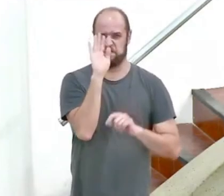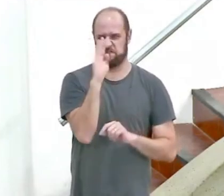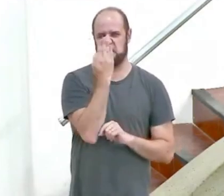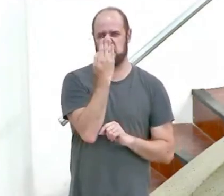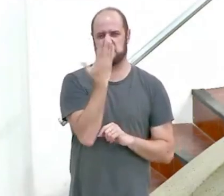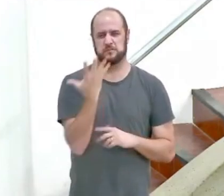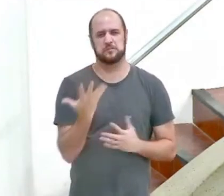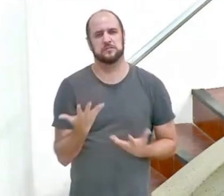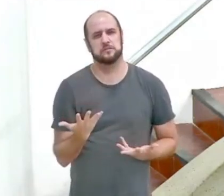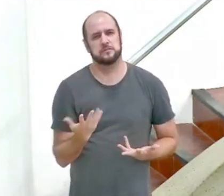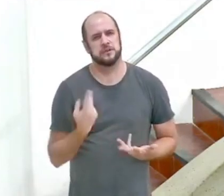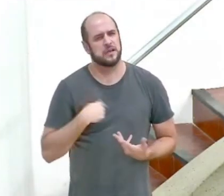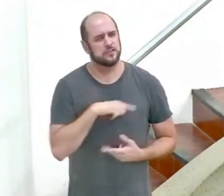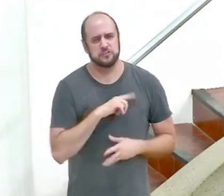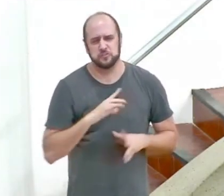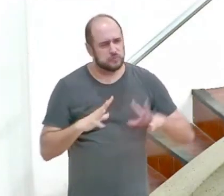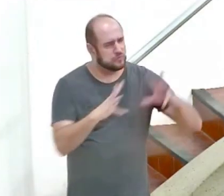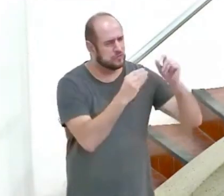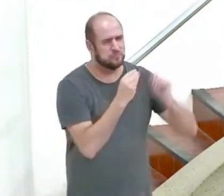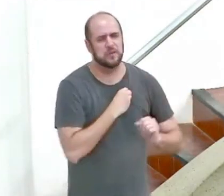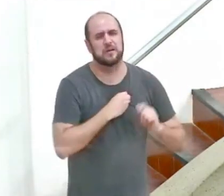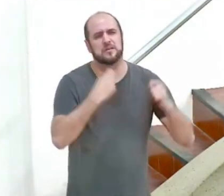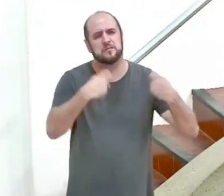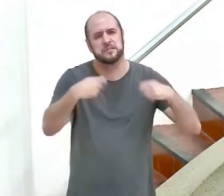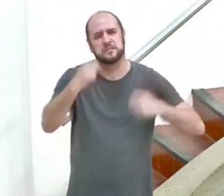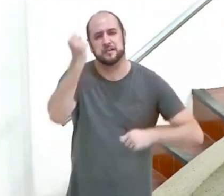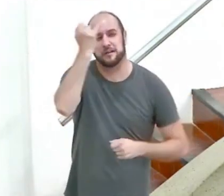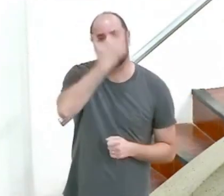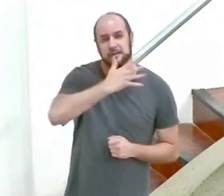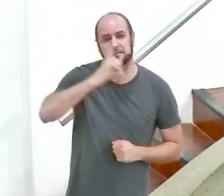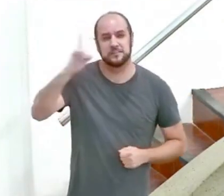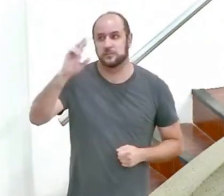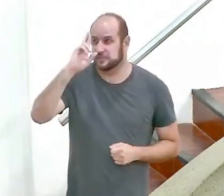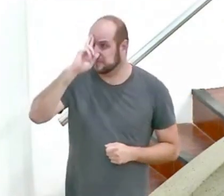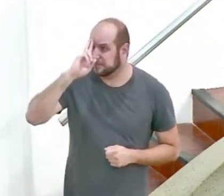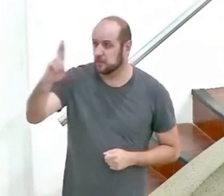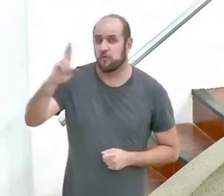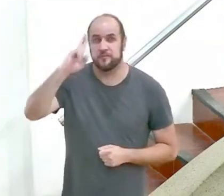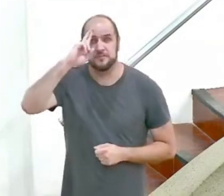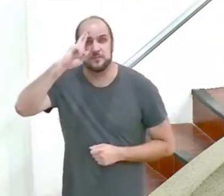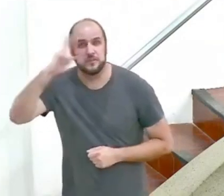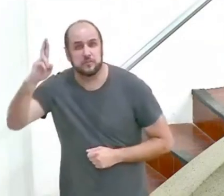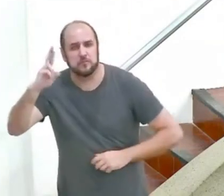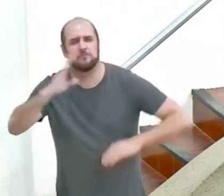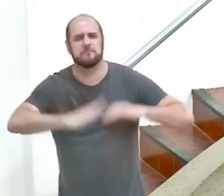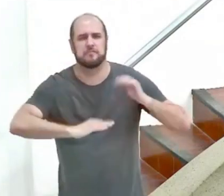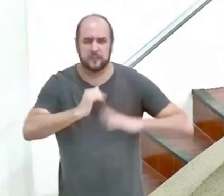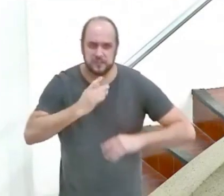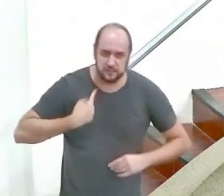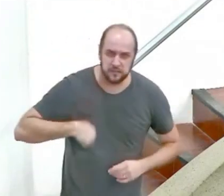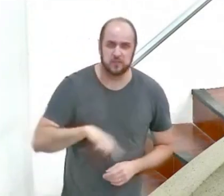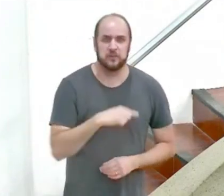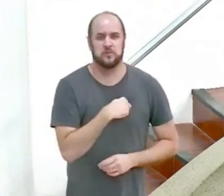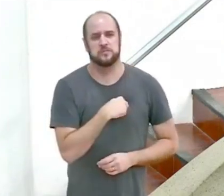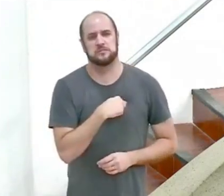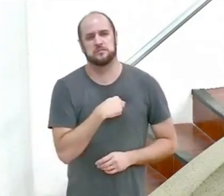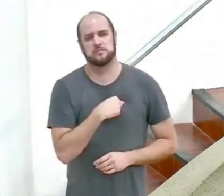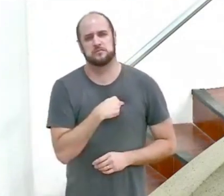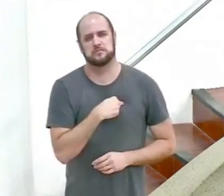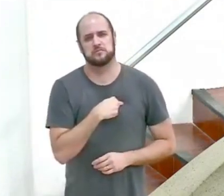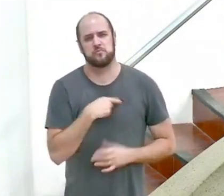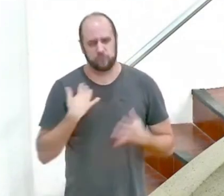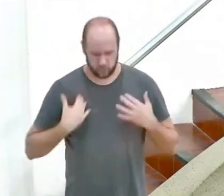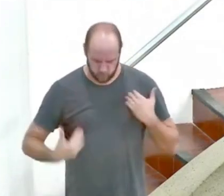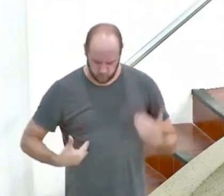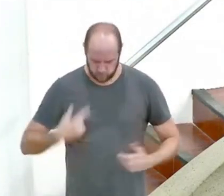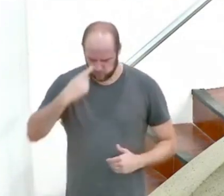somos todos miseráveis pecadores carentes da graça de Deus e que o Senhor que o Senhor faça de nós corpo